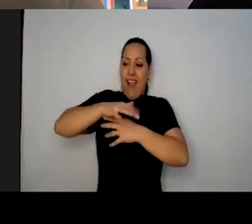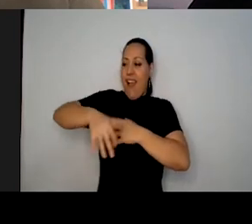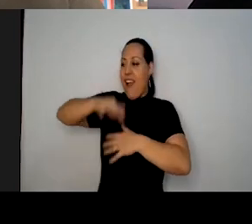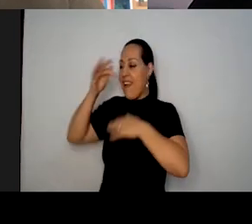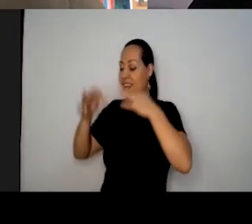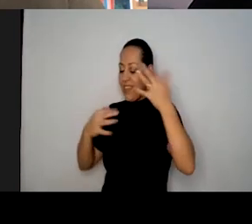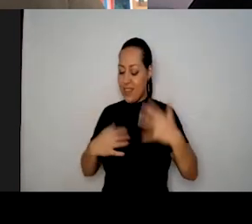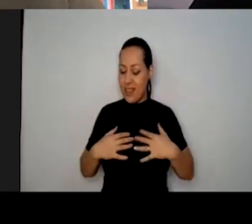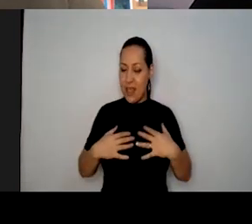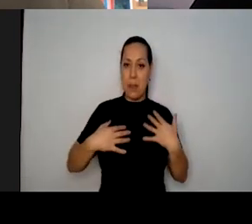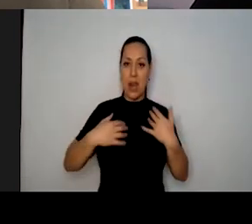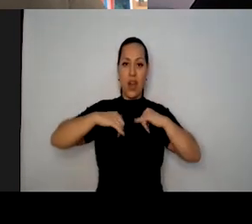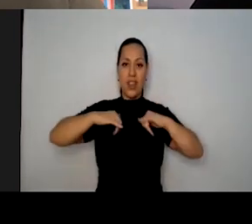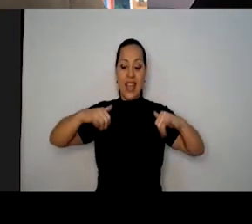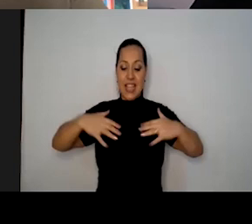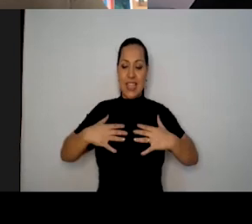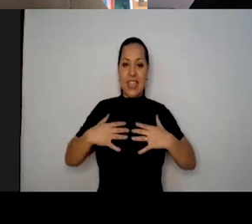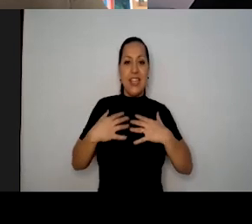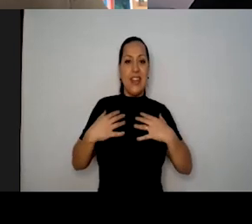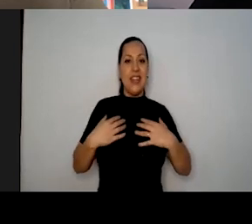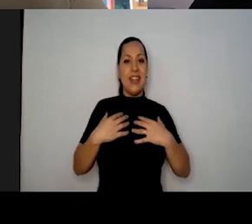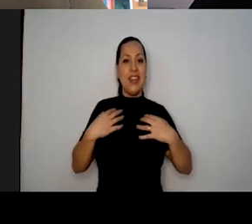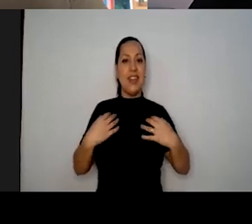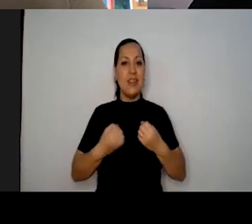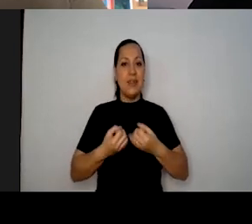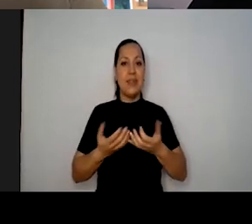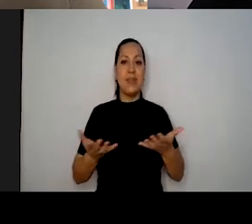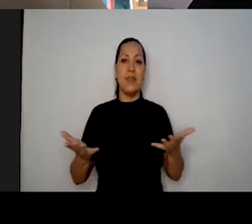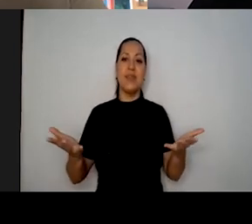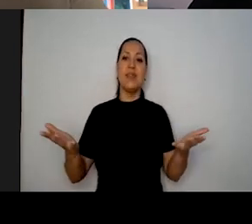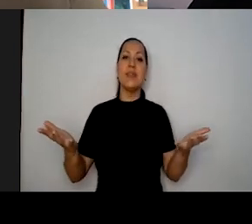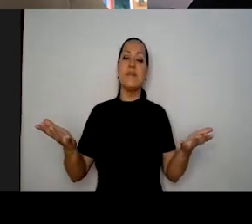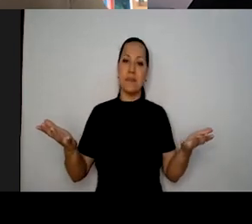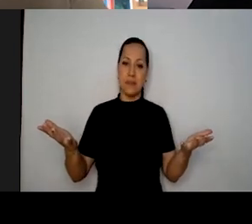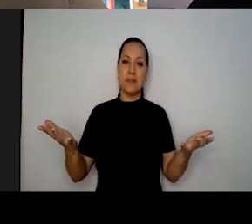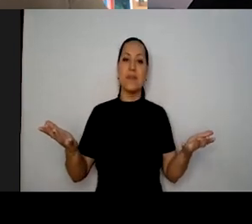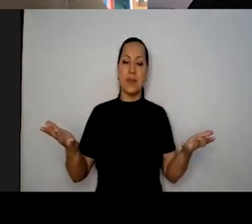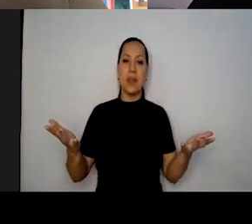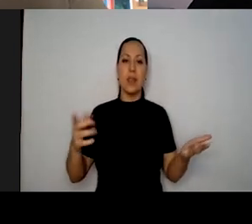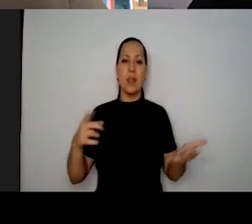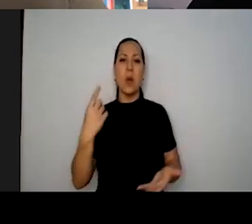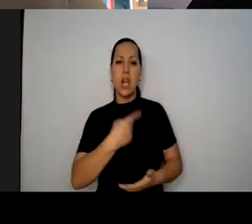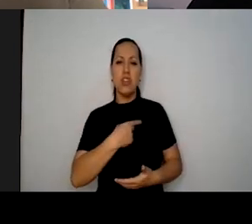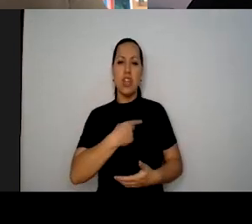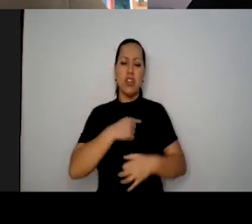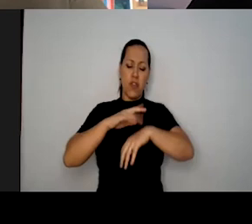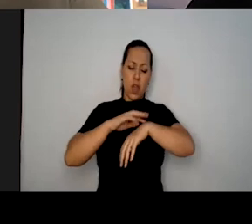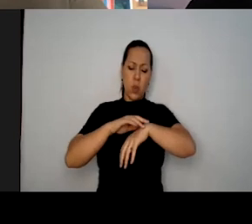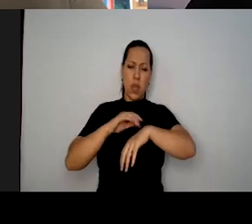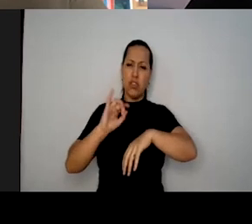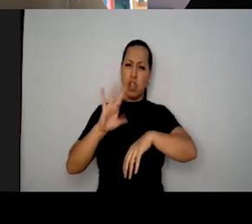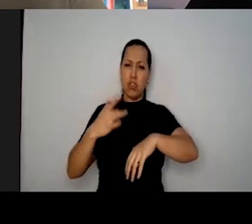energia vital ela fluir, para a gente combater as doenças não só físicas,